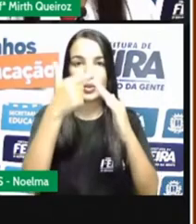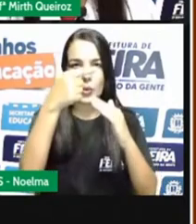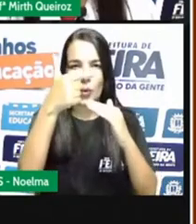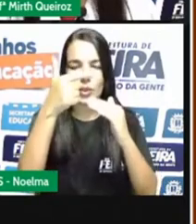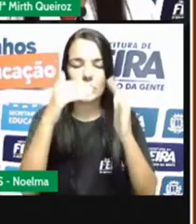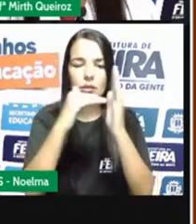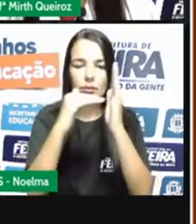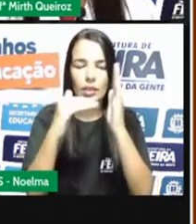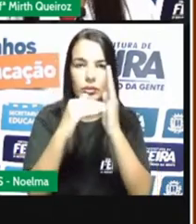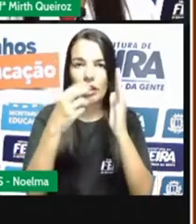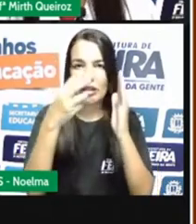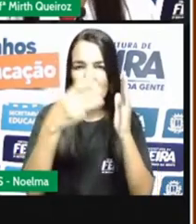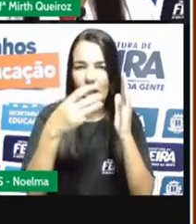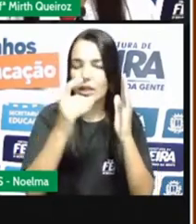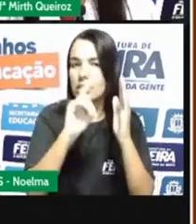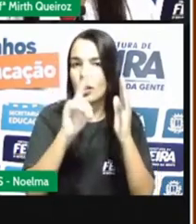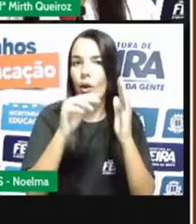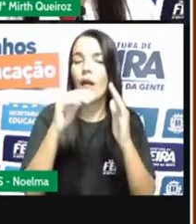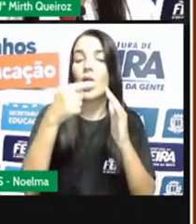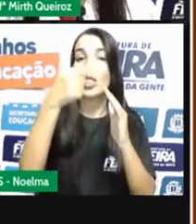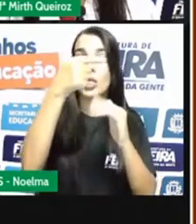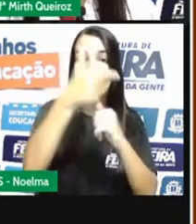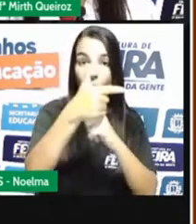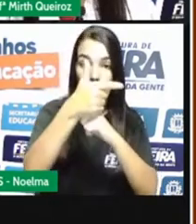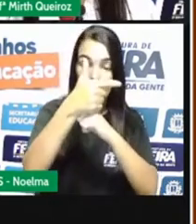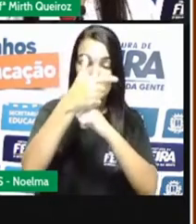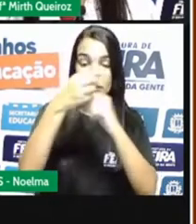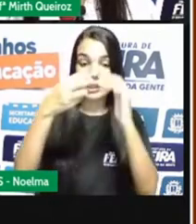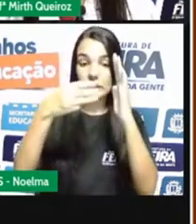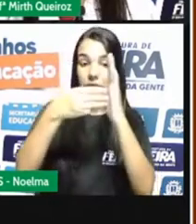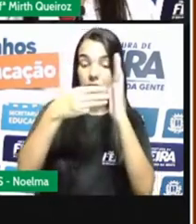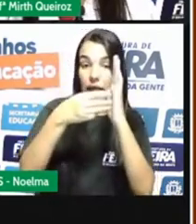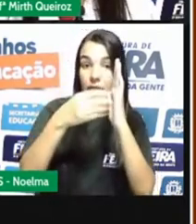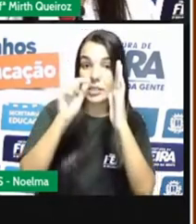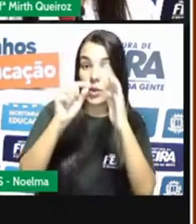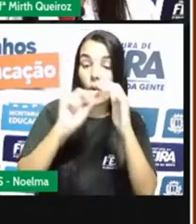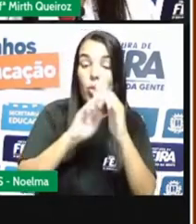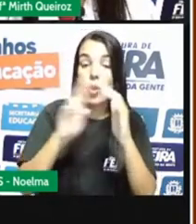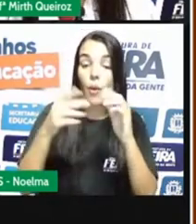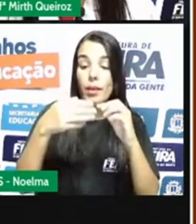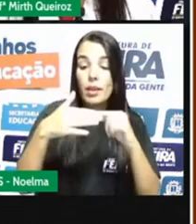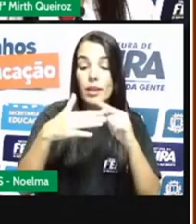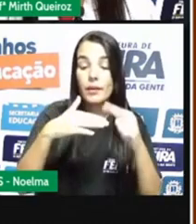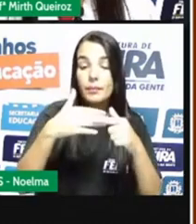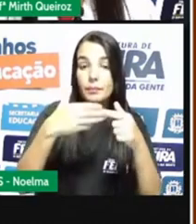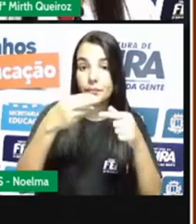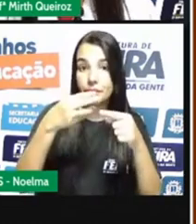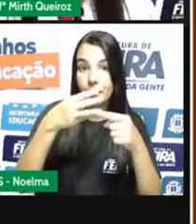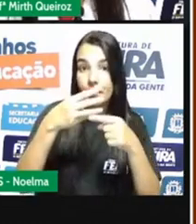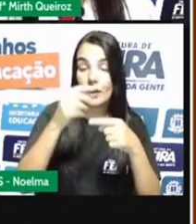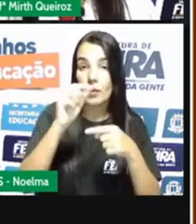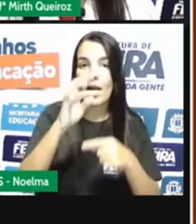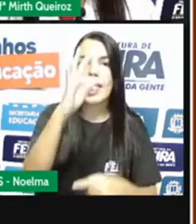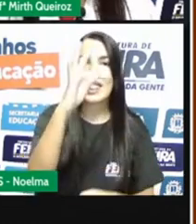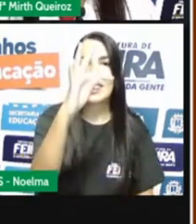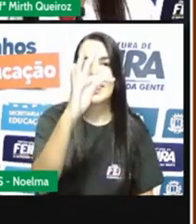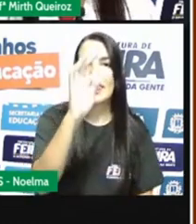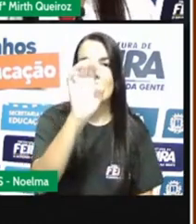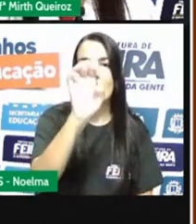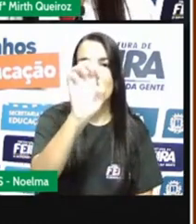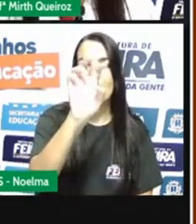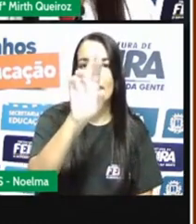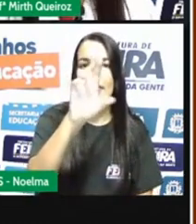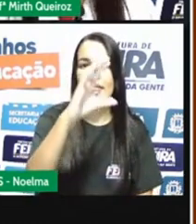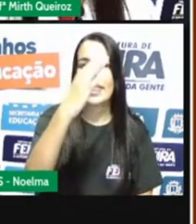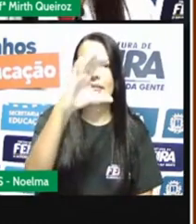É dois terços, certo? Significa o quê? Que uma peça aí, uma peça, um objeto, foi